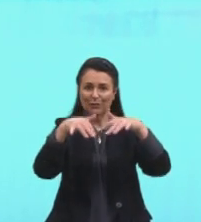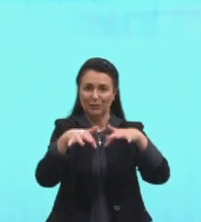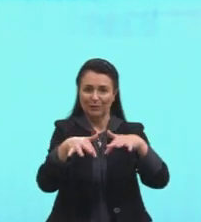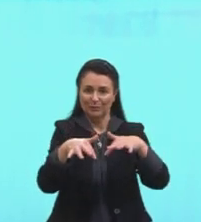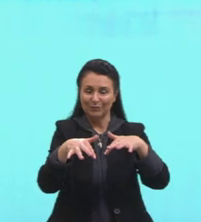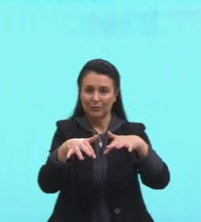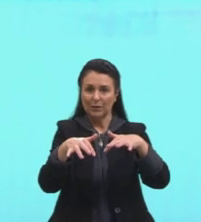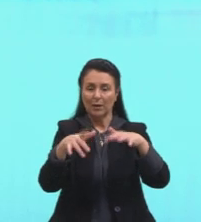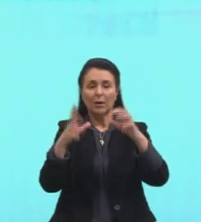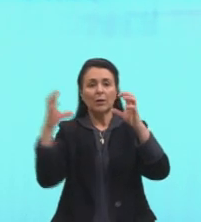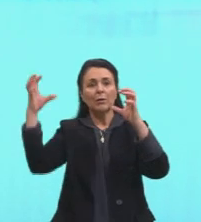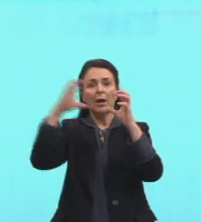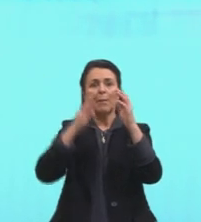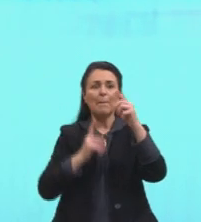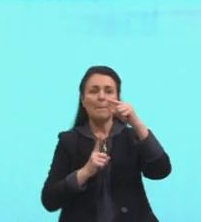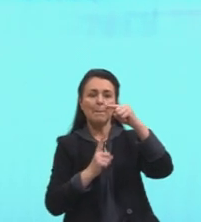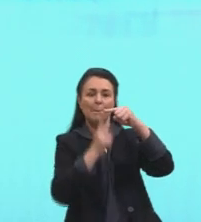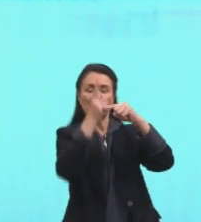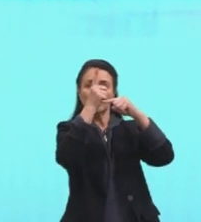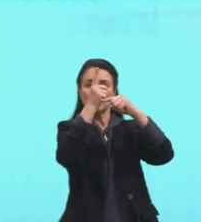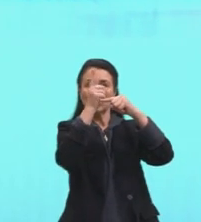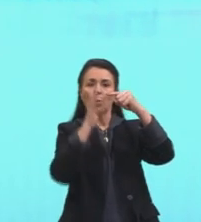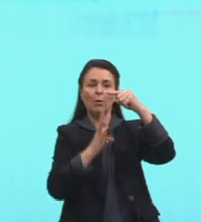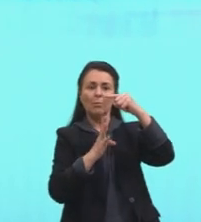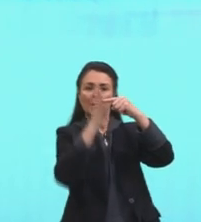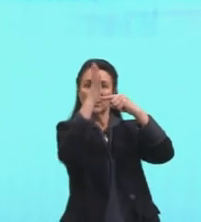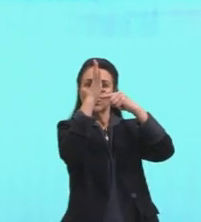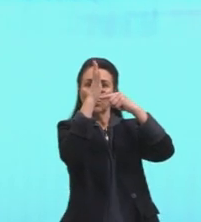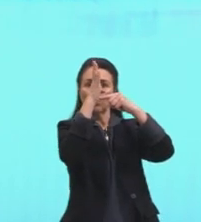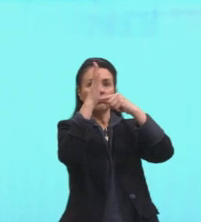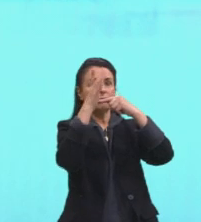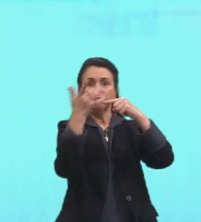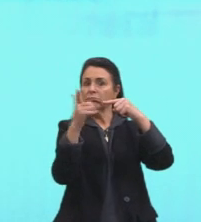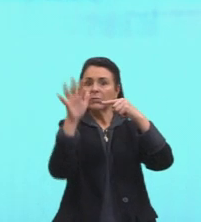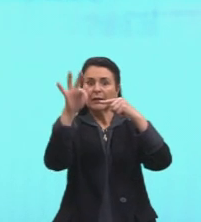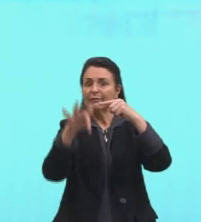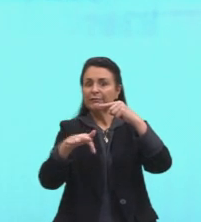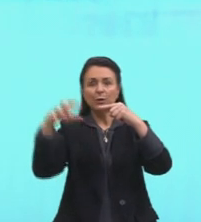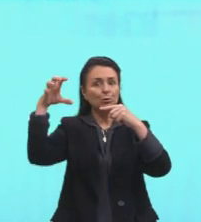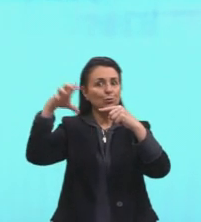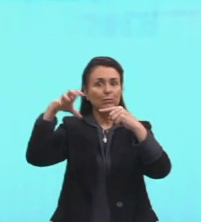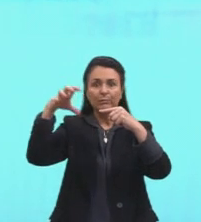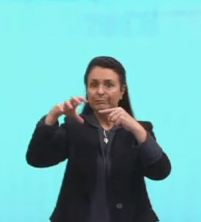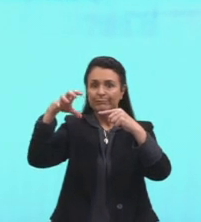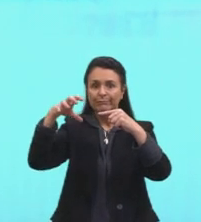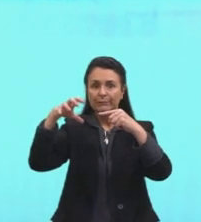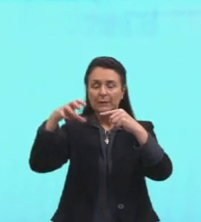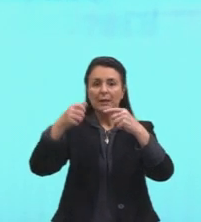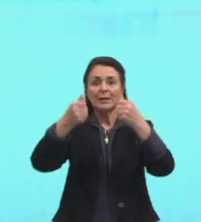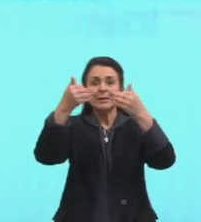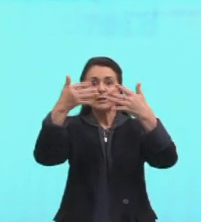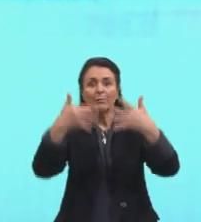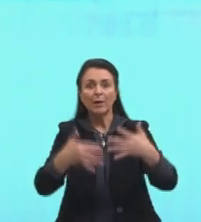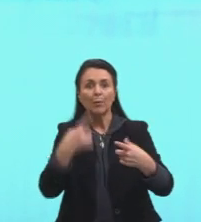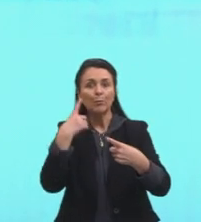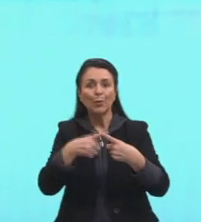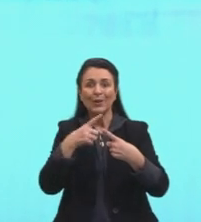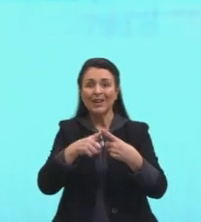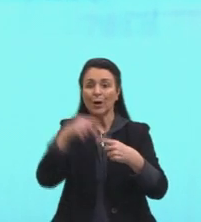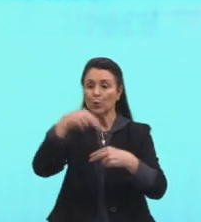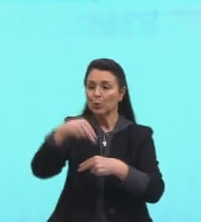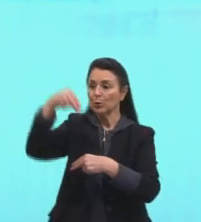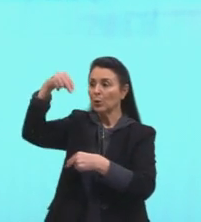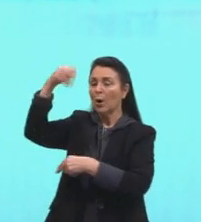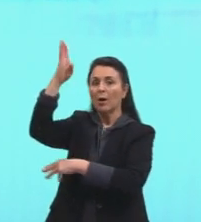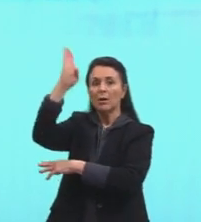está vento, não tem mais chuva, certo? Essa condição aqui explica o Nordeste, explica por que